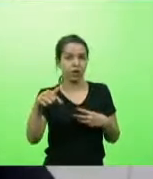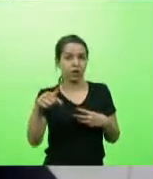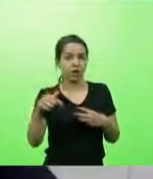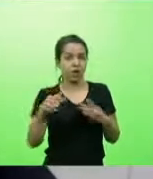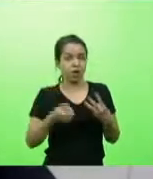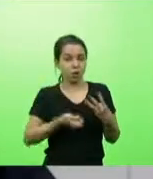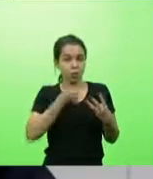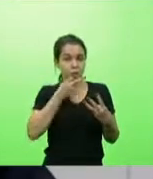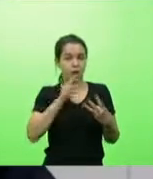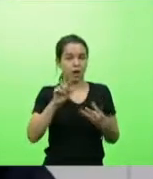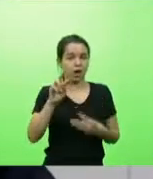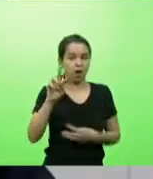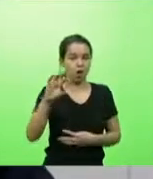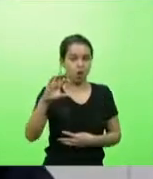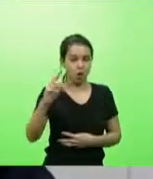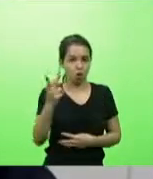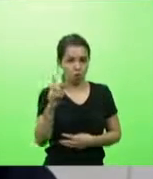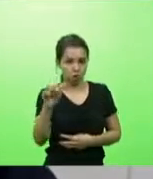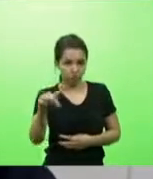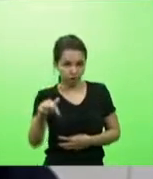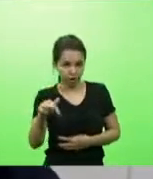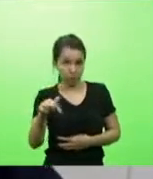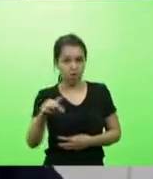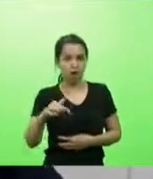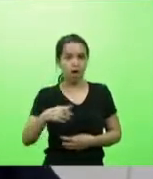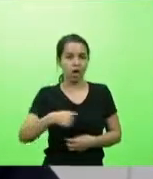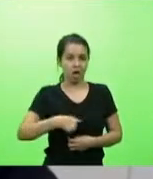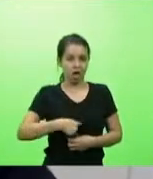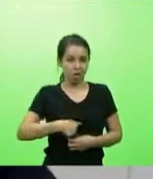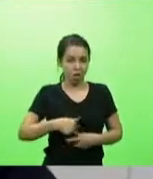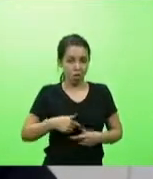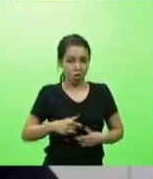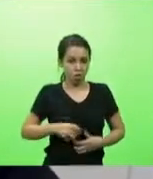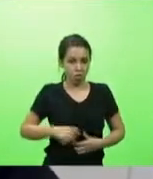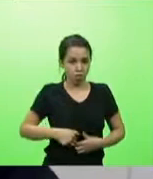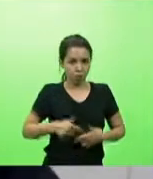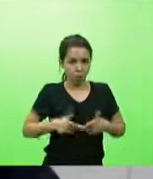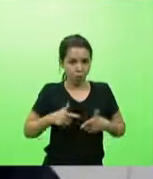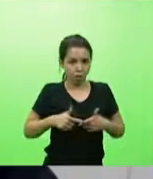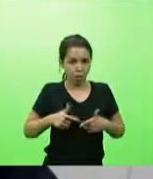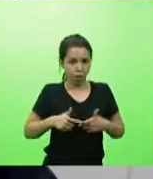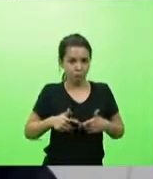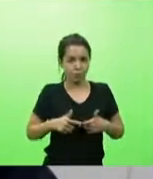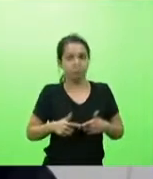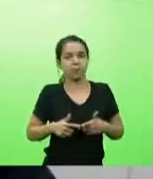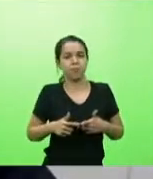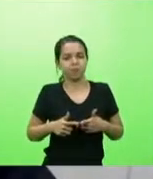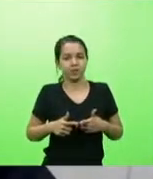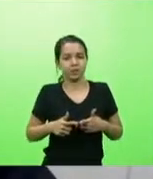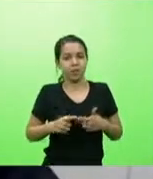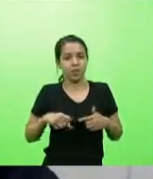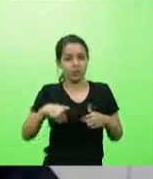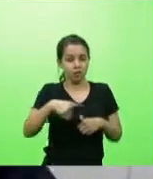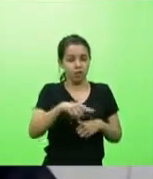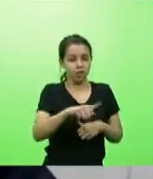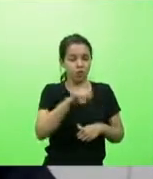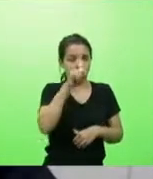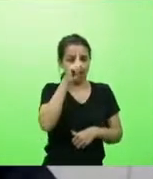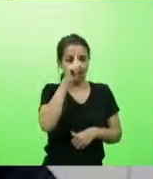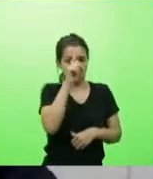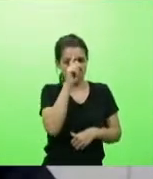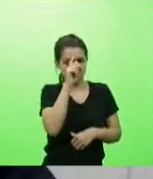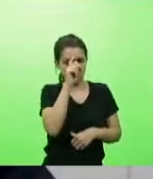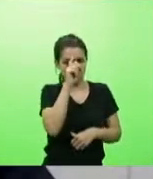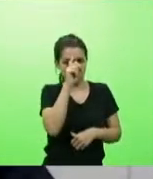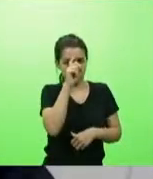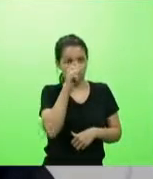Tive um problema muito grave de estômago e lá o médico me disse, você não pode tomar clorequina porque você vai